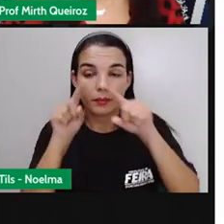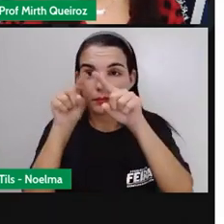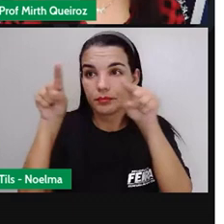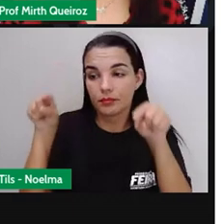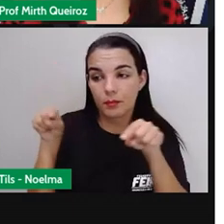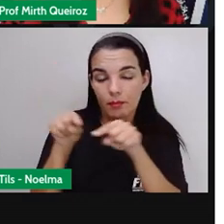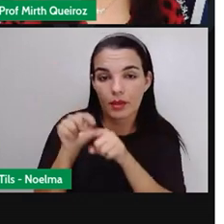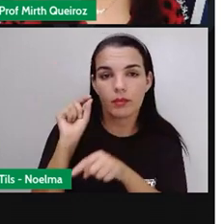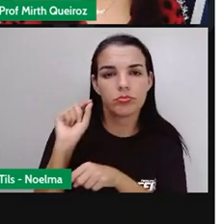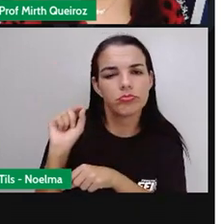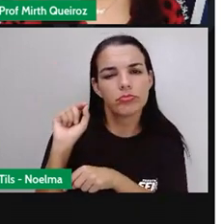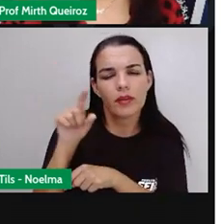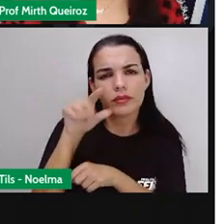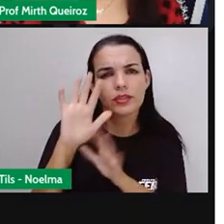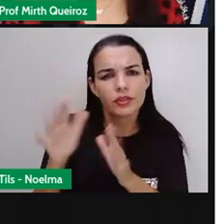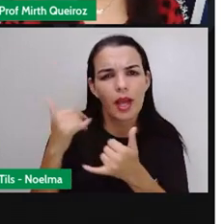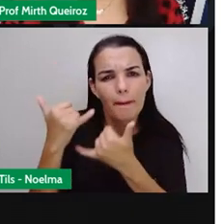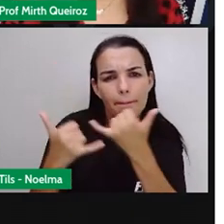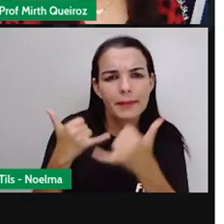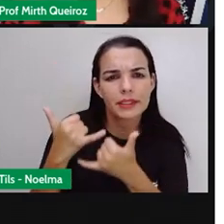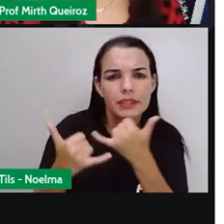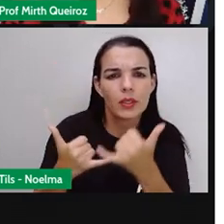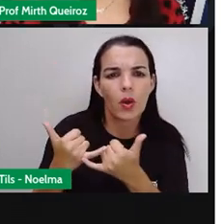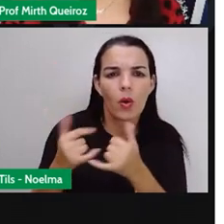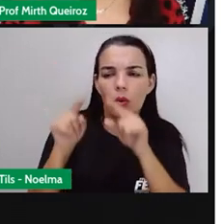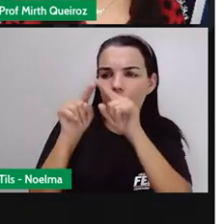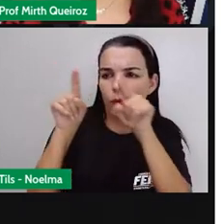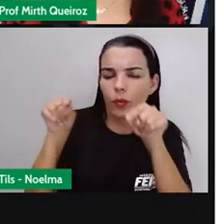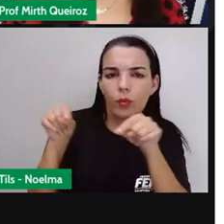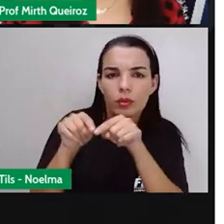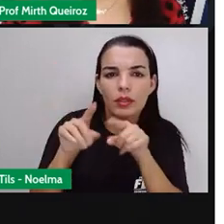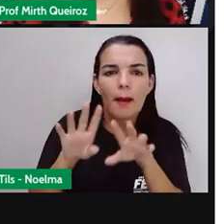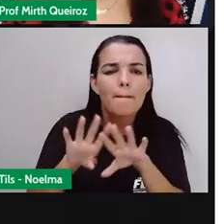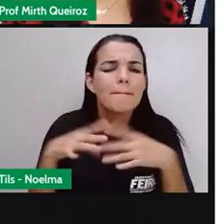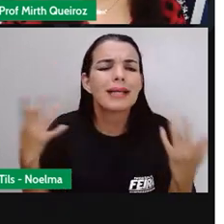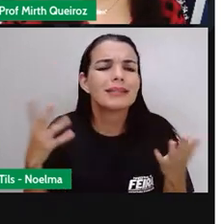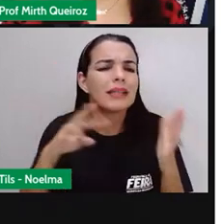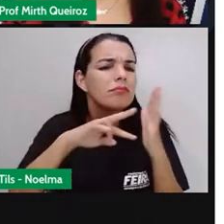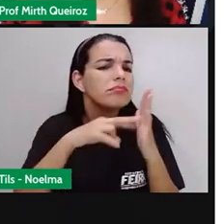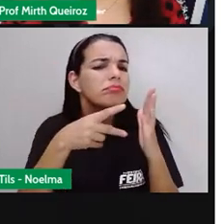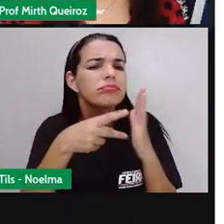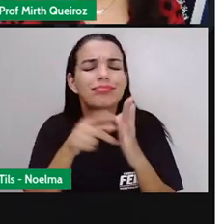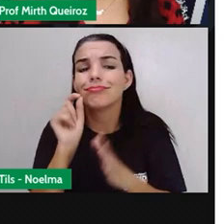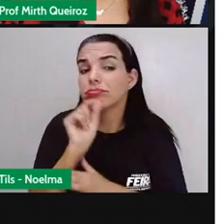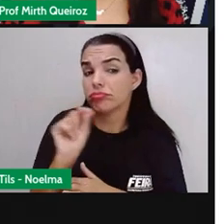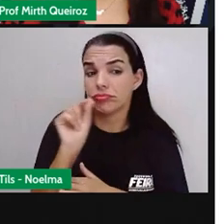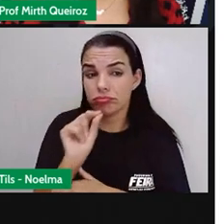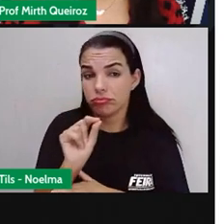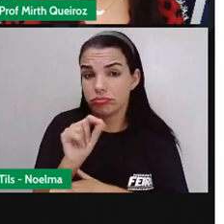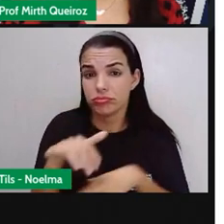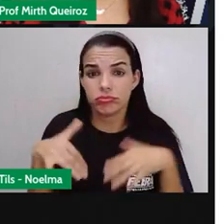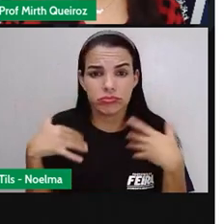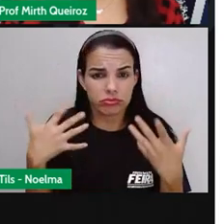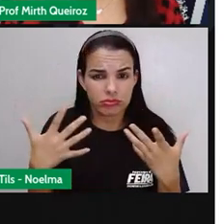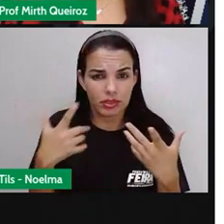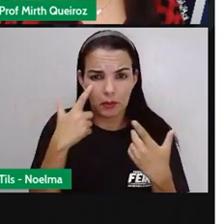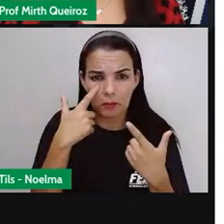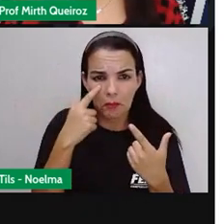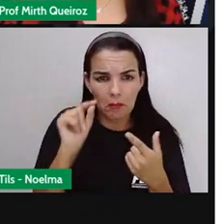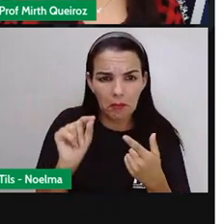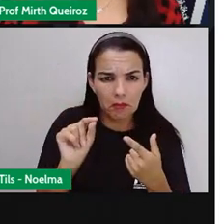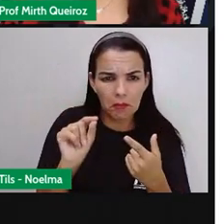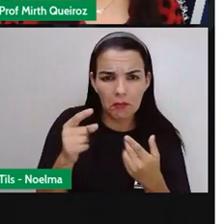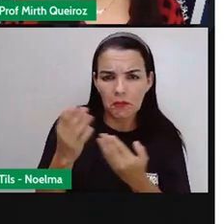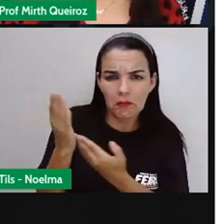elas. Você já brincou com quadrinhas? Mas, afinal, o que são quadrinhas? Será isso ou isto?